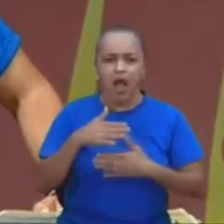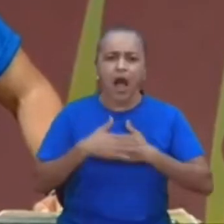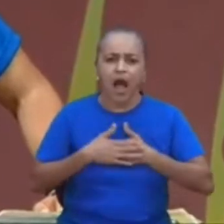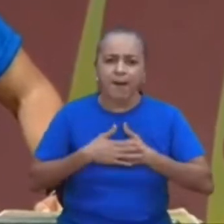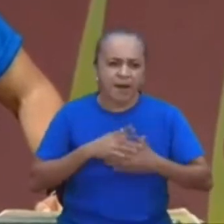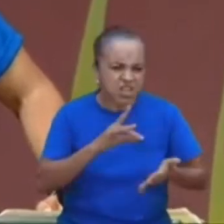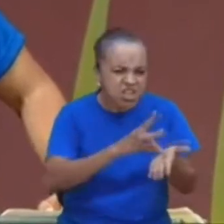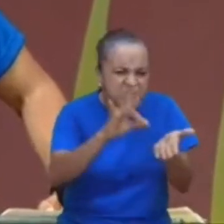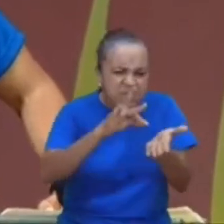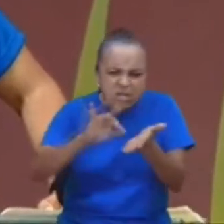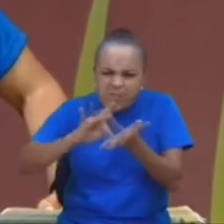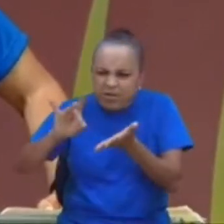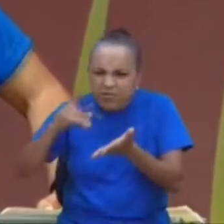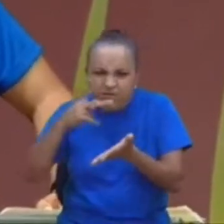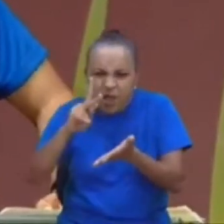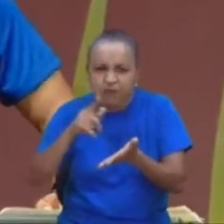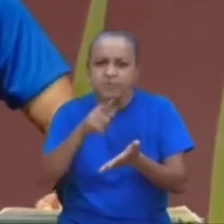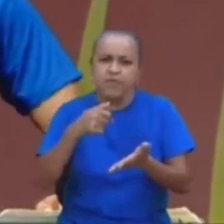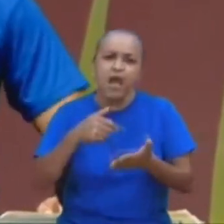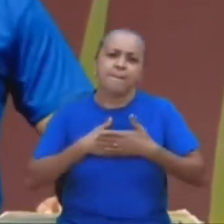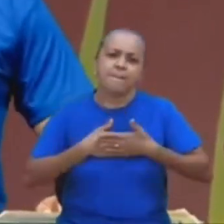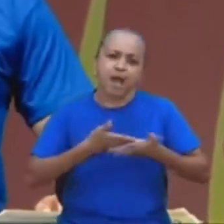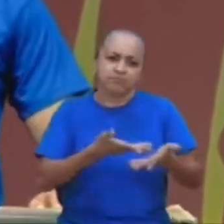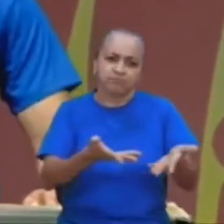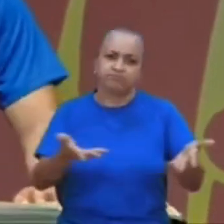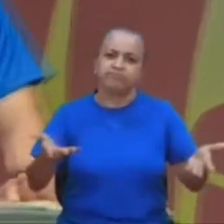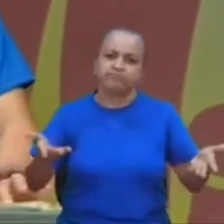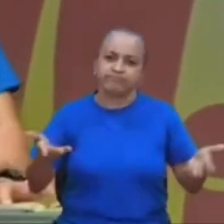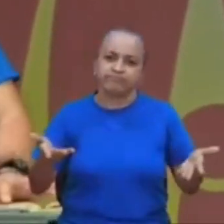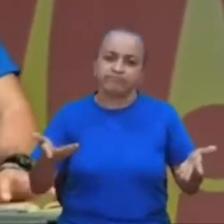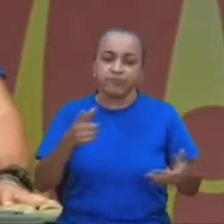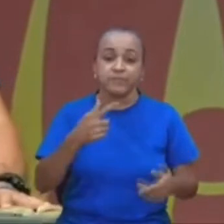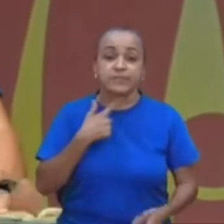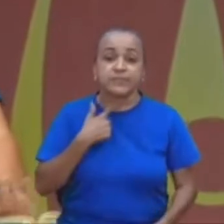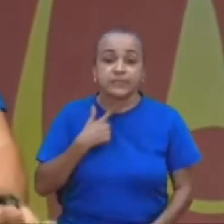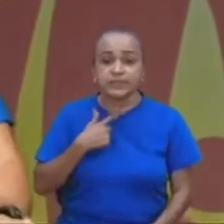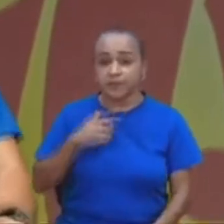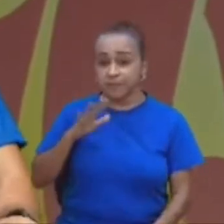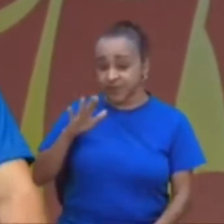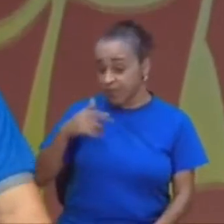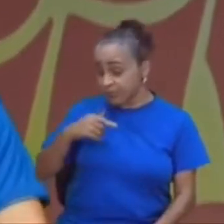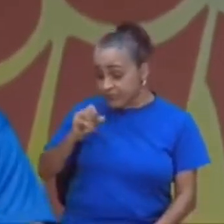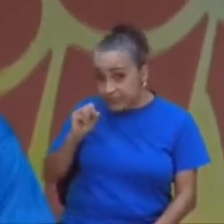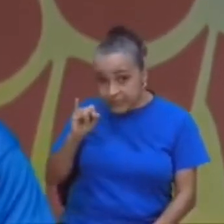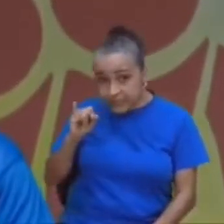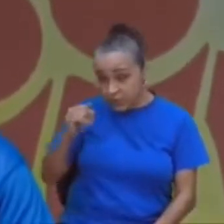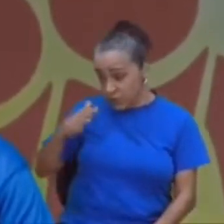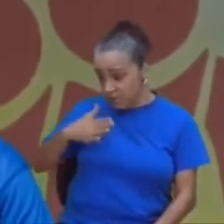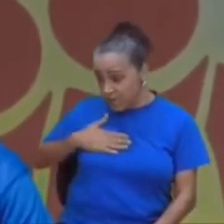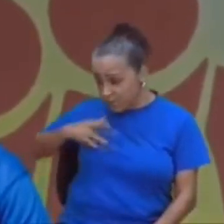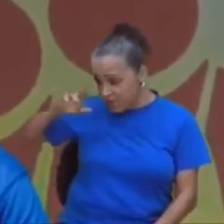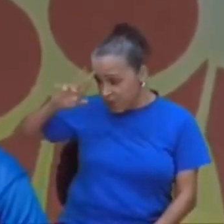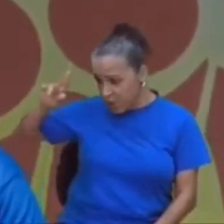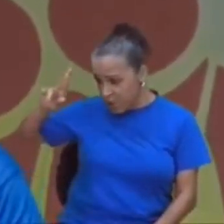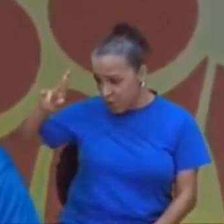e ela já tinha amado o inimigo, e em vez de ela desejar o mal, ela desejou o bem, disse, se o meu Senhor, fosse lá em Samaria,